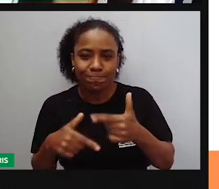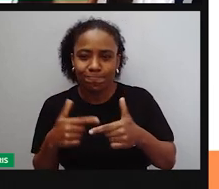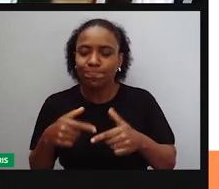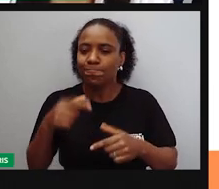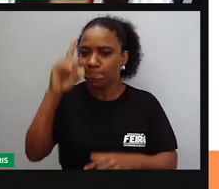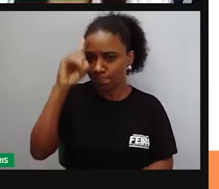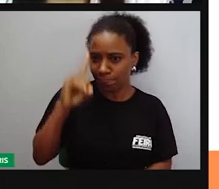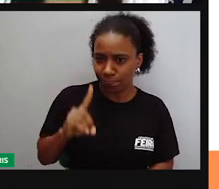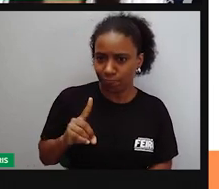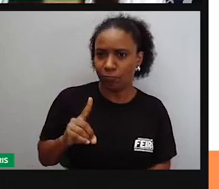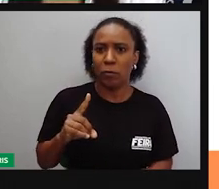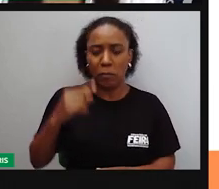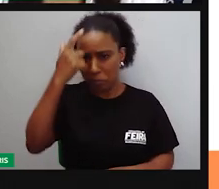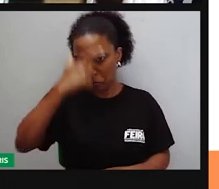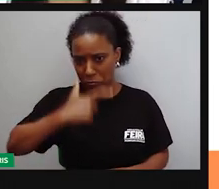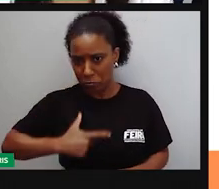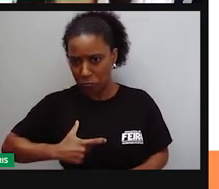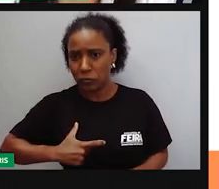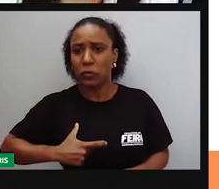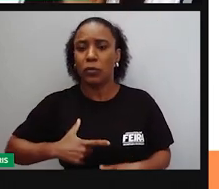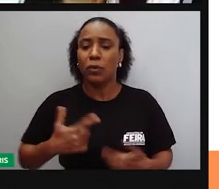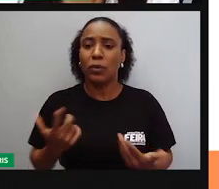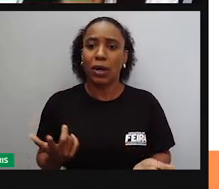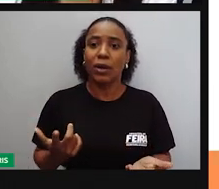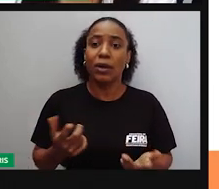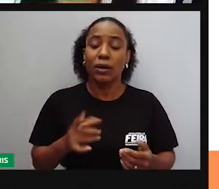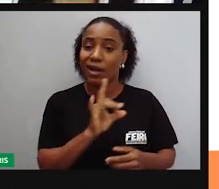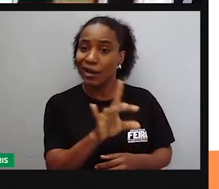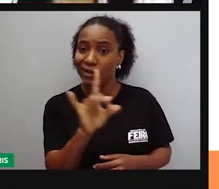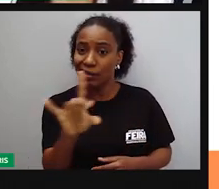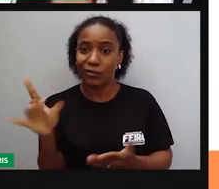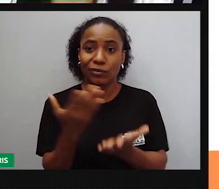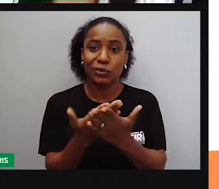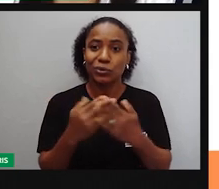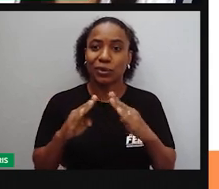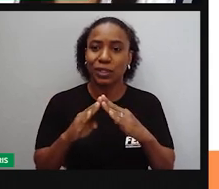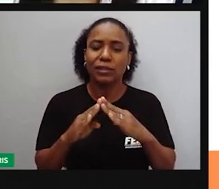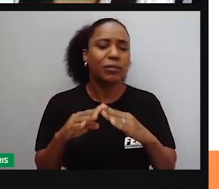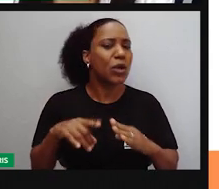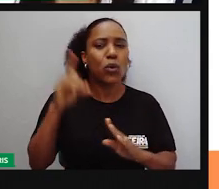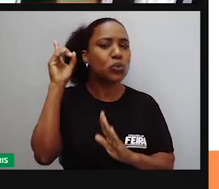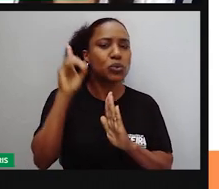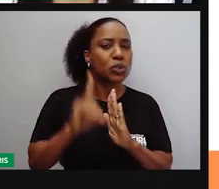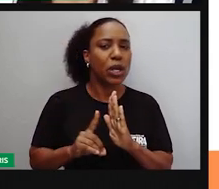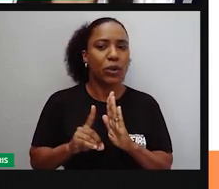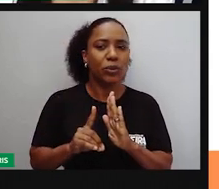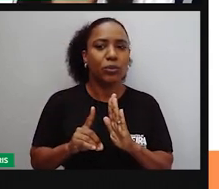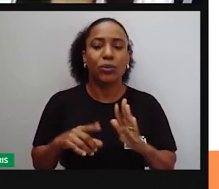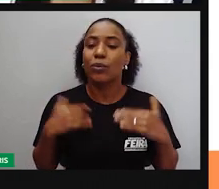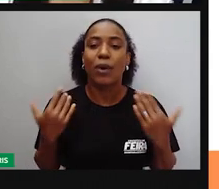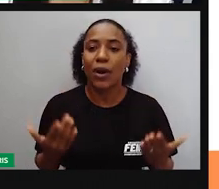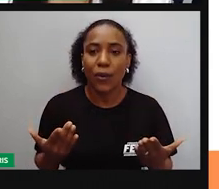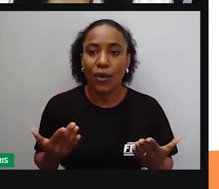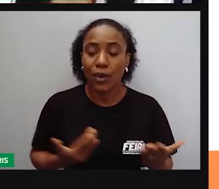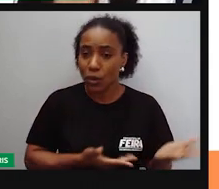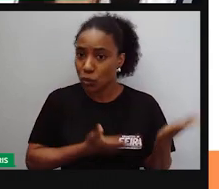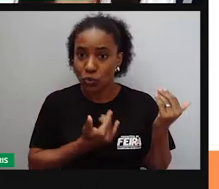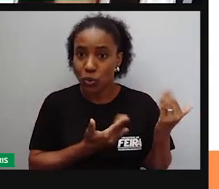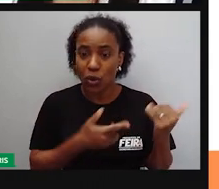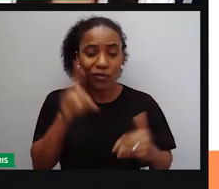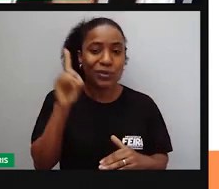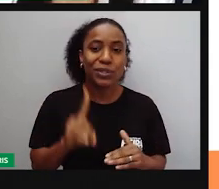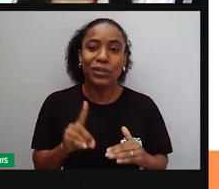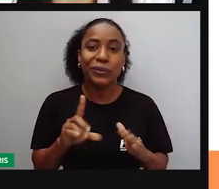enquanto indivíduo, enquanto trabalhador, vocês enquanto estudantes, né? Enquanto jovens. Nós precisamos